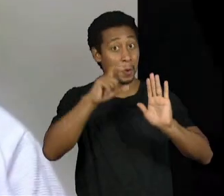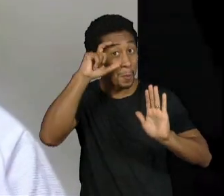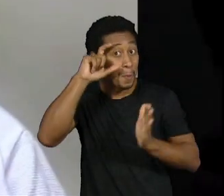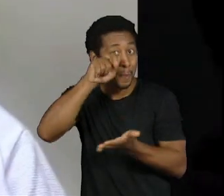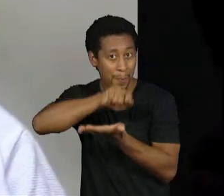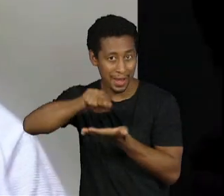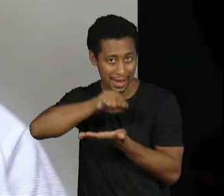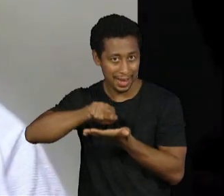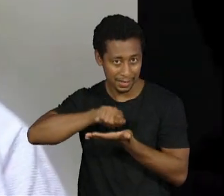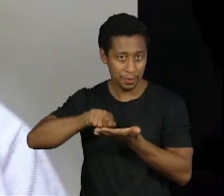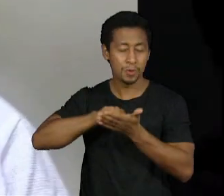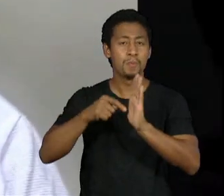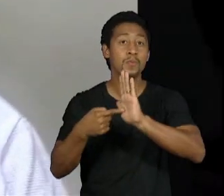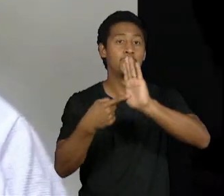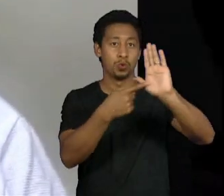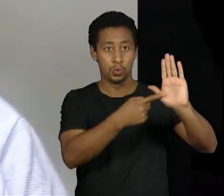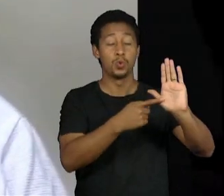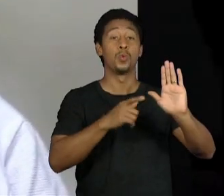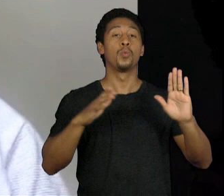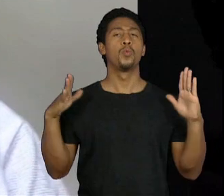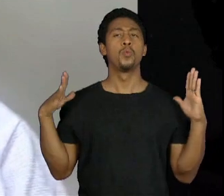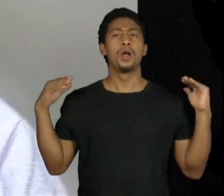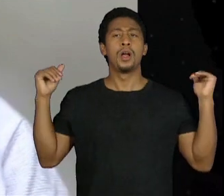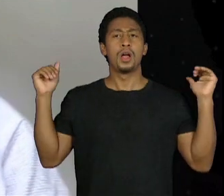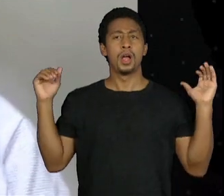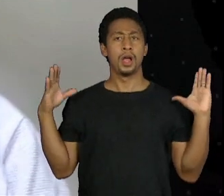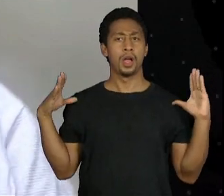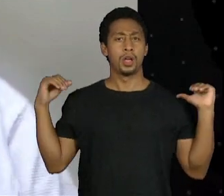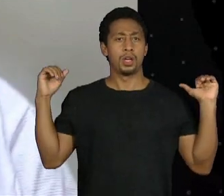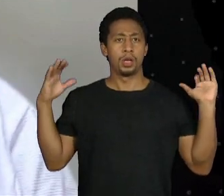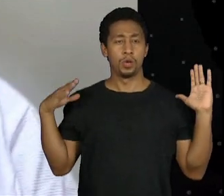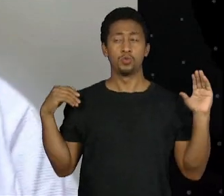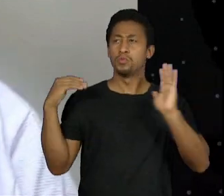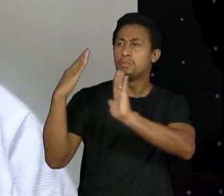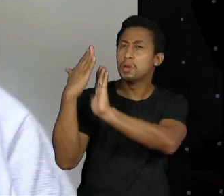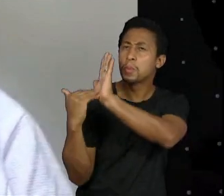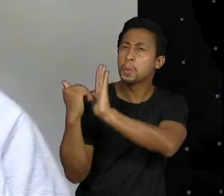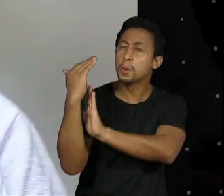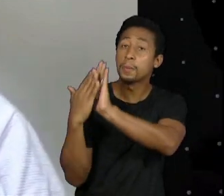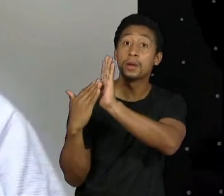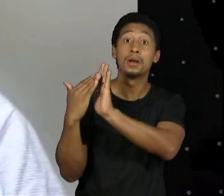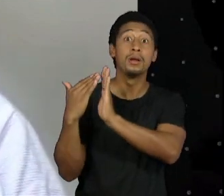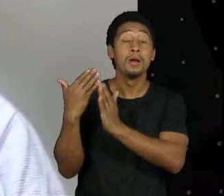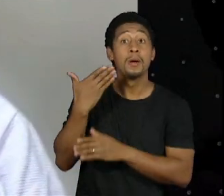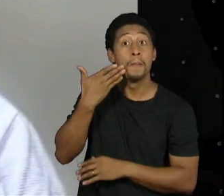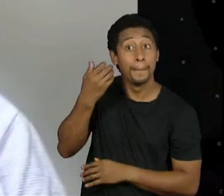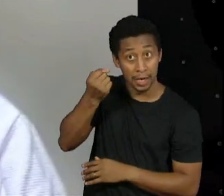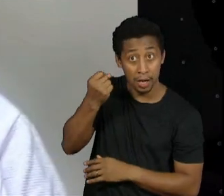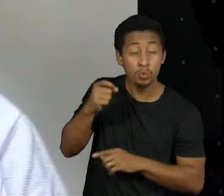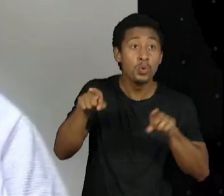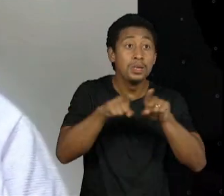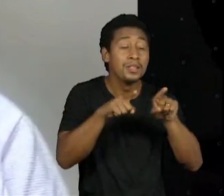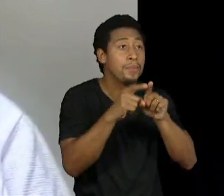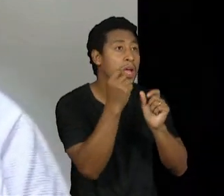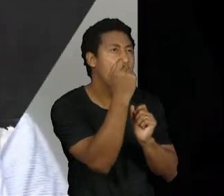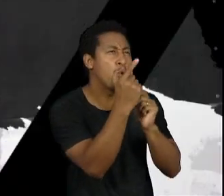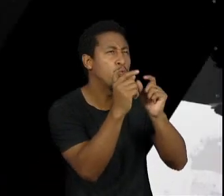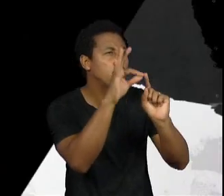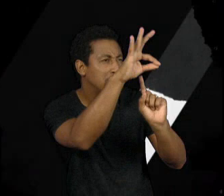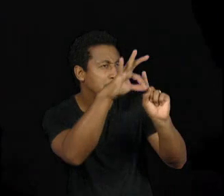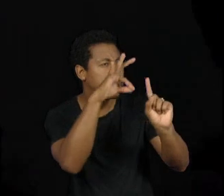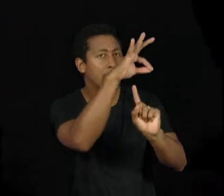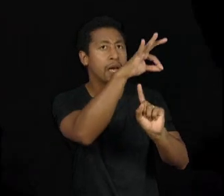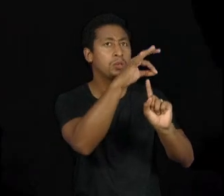anjo pintado negro e alguns santos que tem cabelo crespo nariz negróide lábios grossos